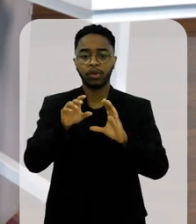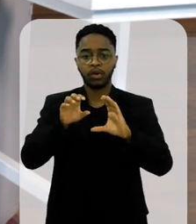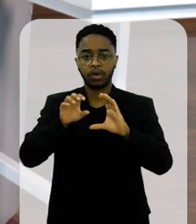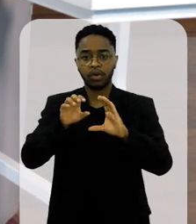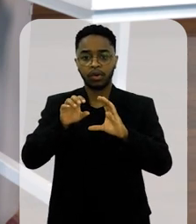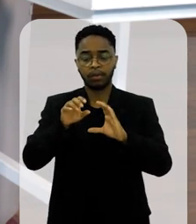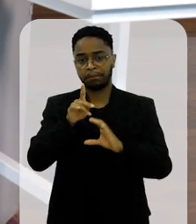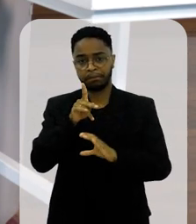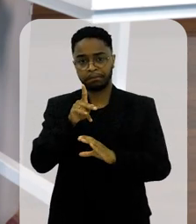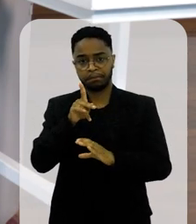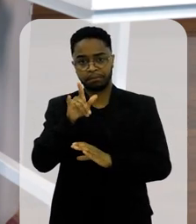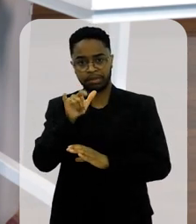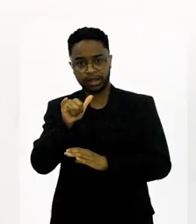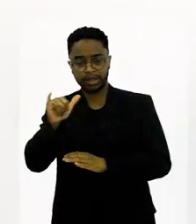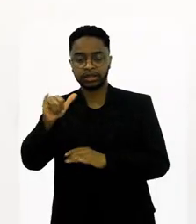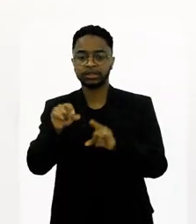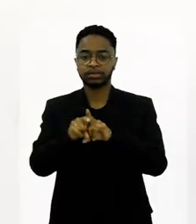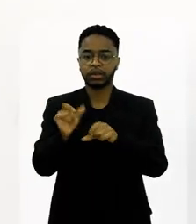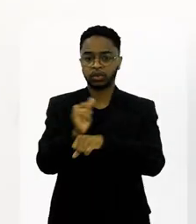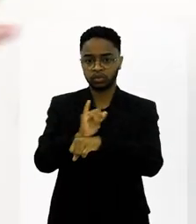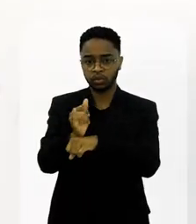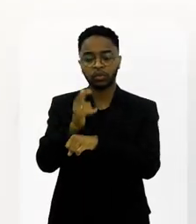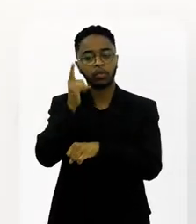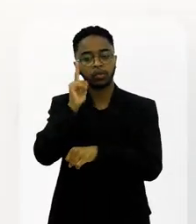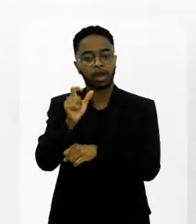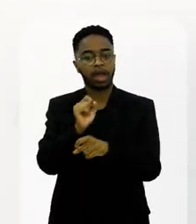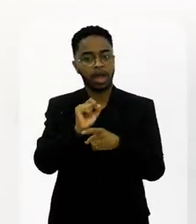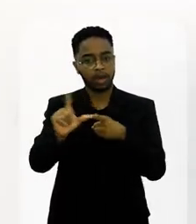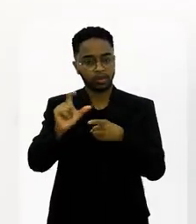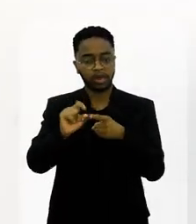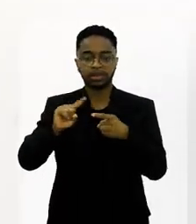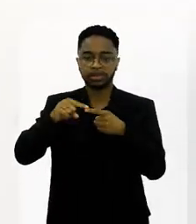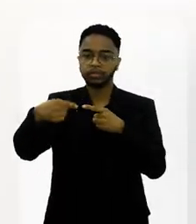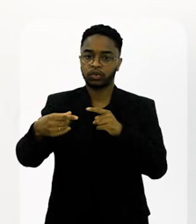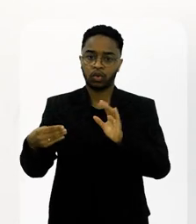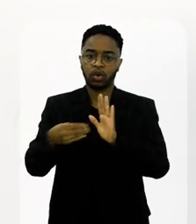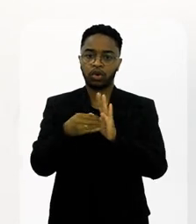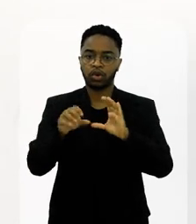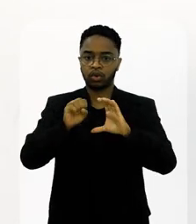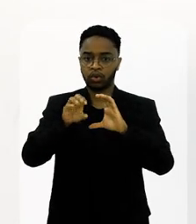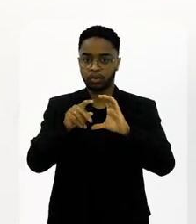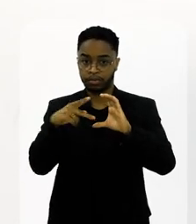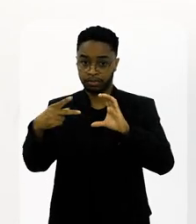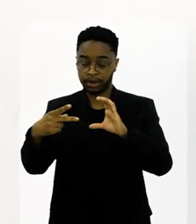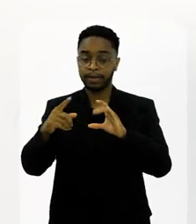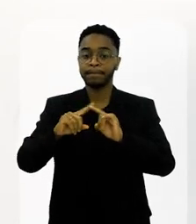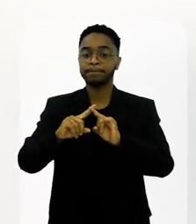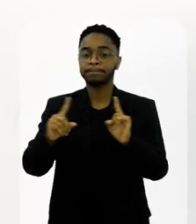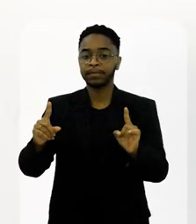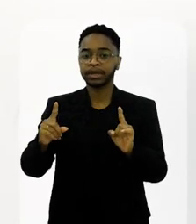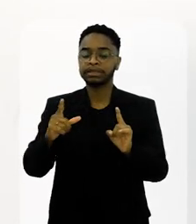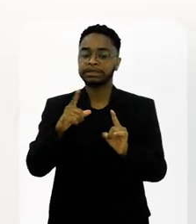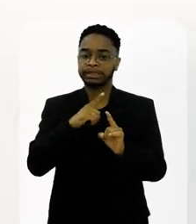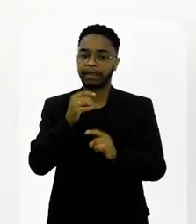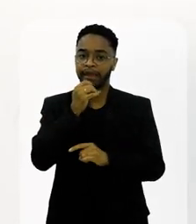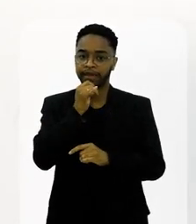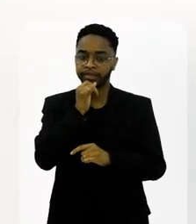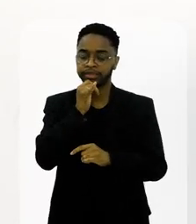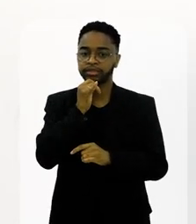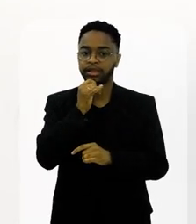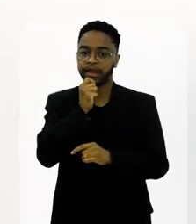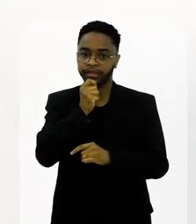Play, está no YouTube, blá, blá, blá, você consegue alugar lá. Em algum momento deve entrar na Globoplay, mas ainda está